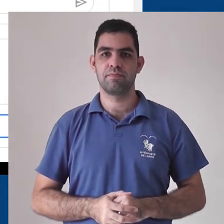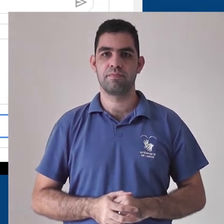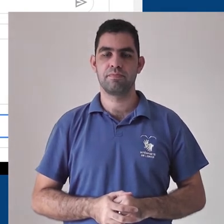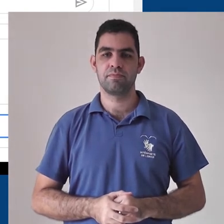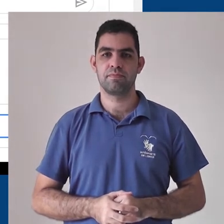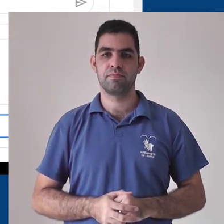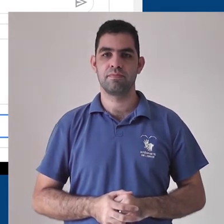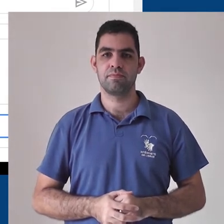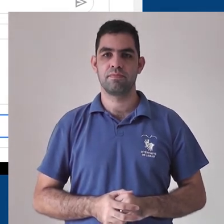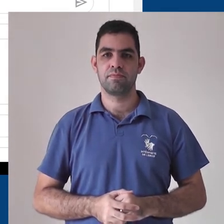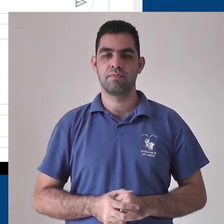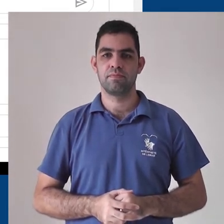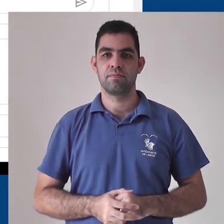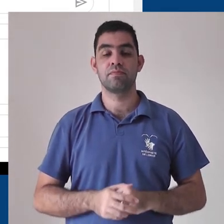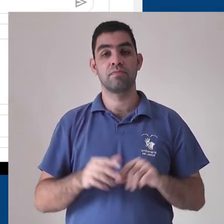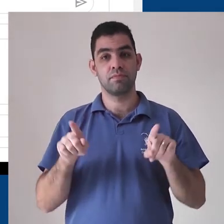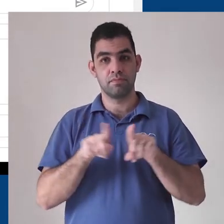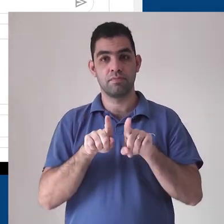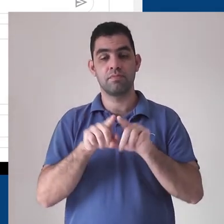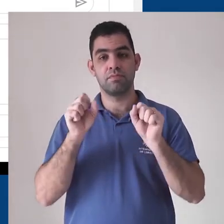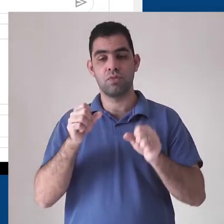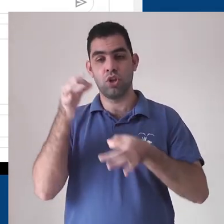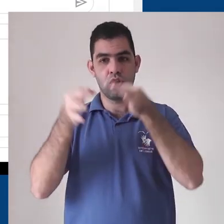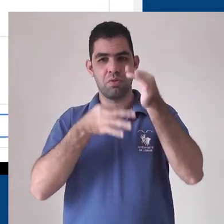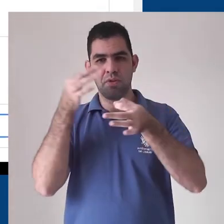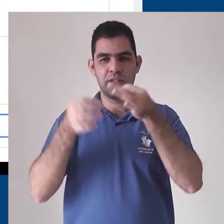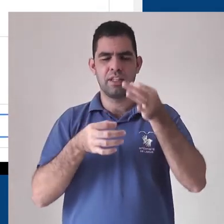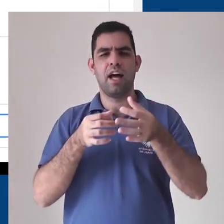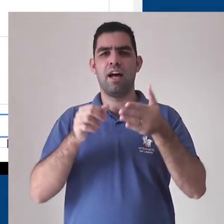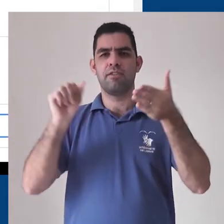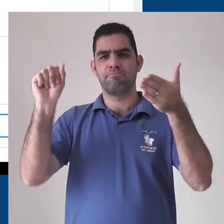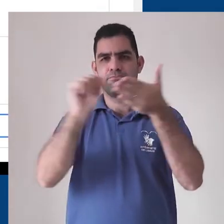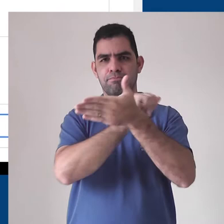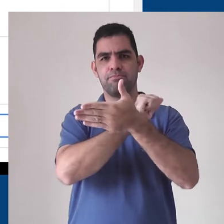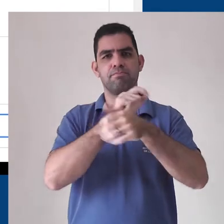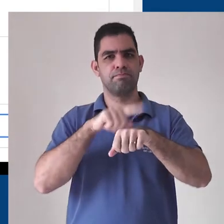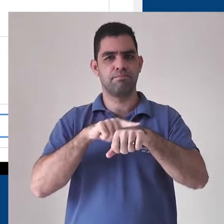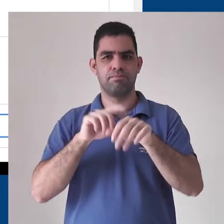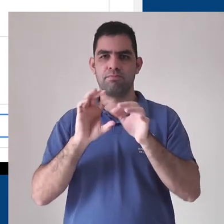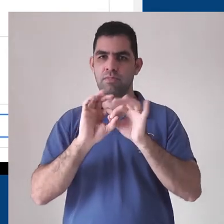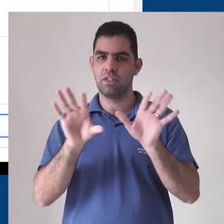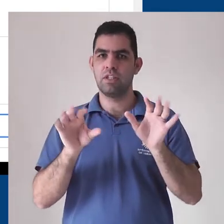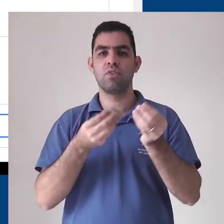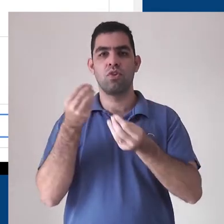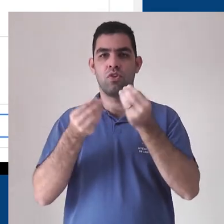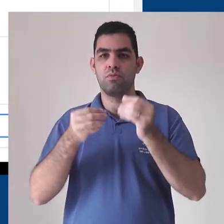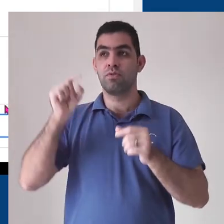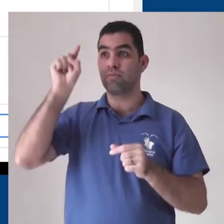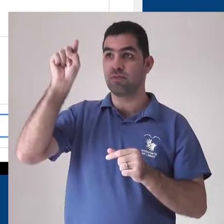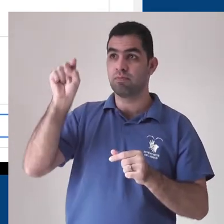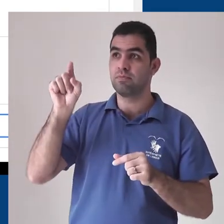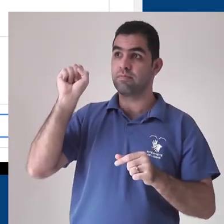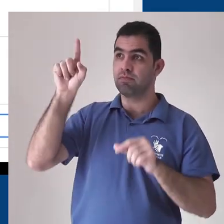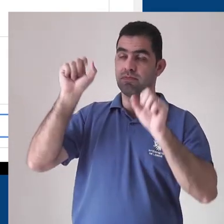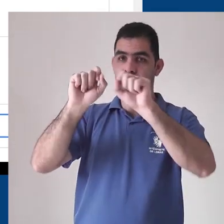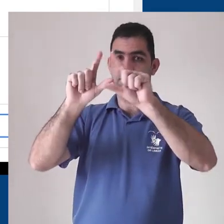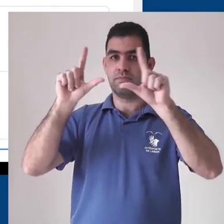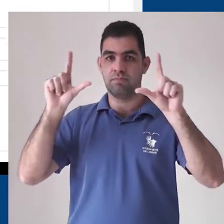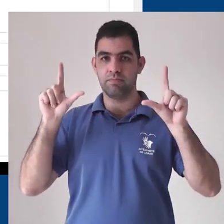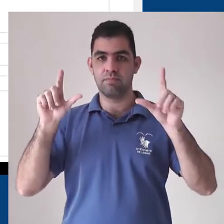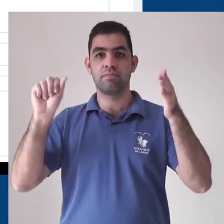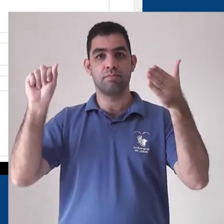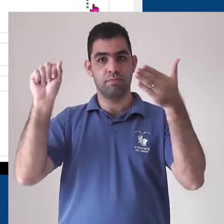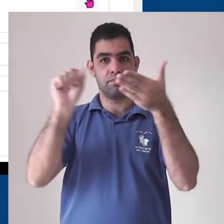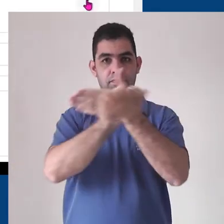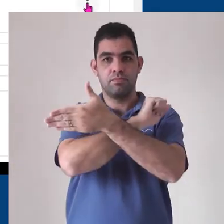para postar. Você pode apagar os seus comentários a todo instante. Basta clicar nos três pontinhos do canto